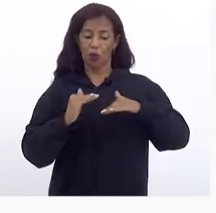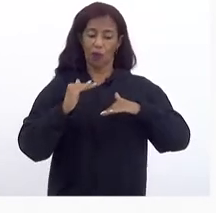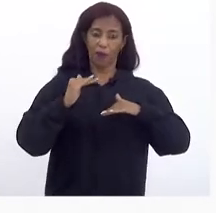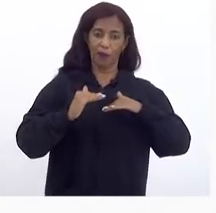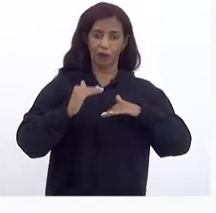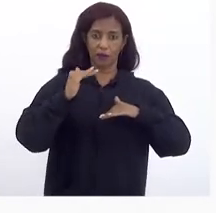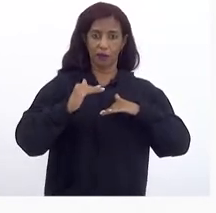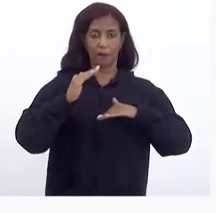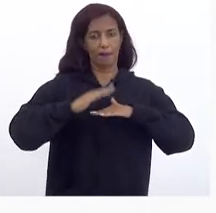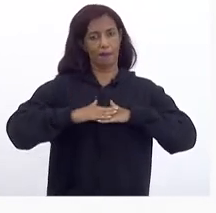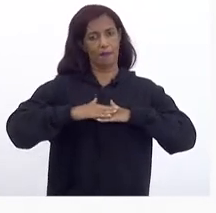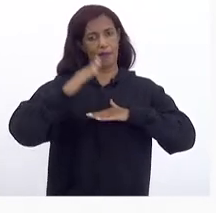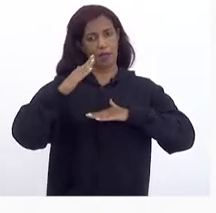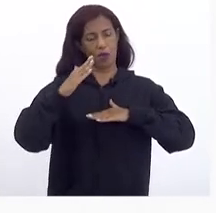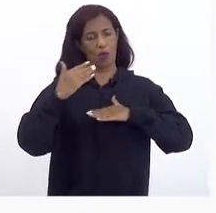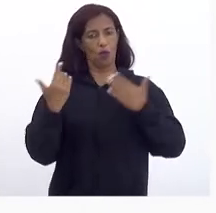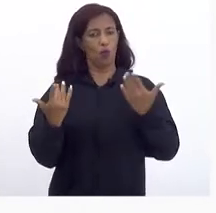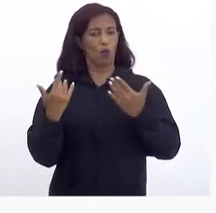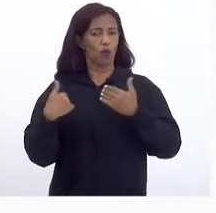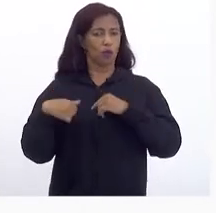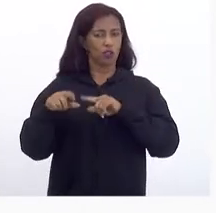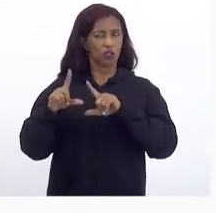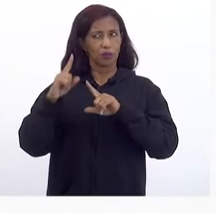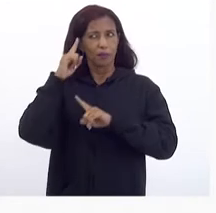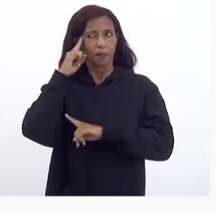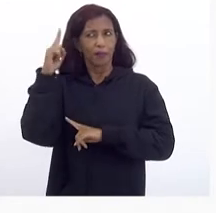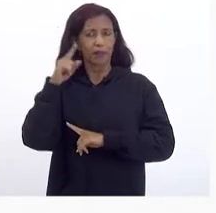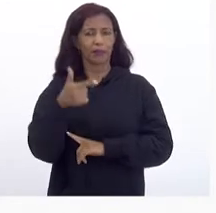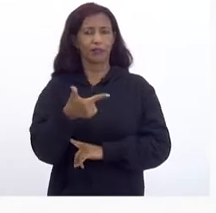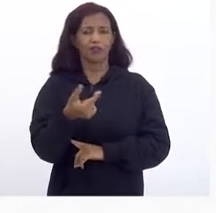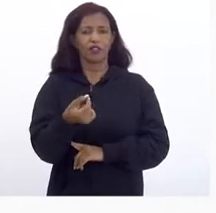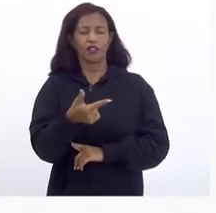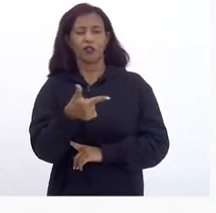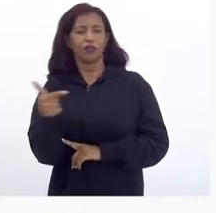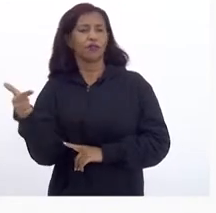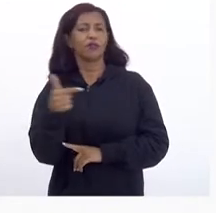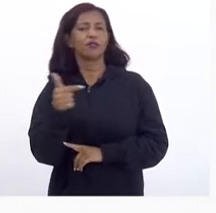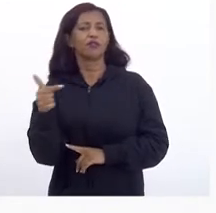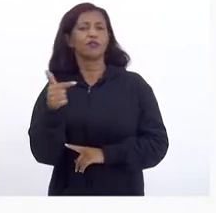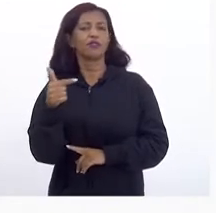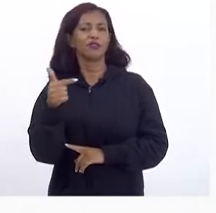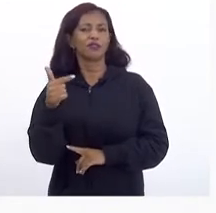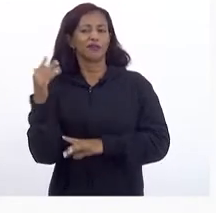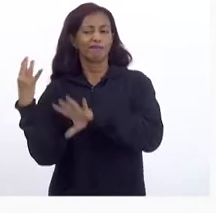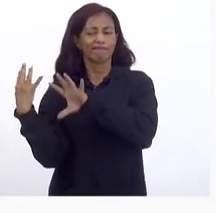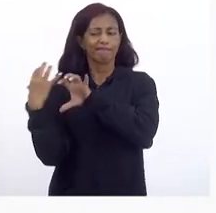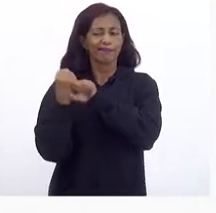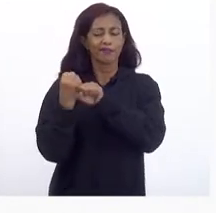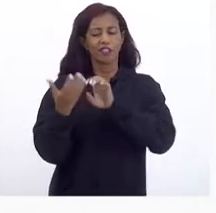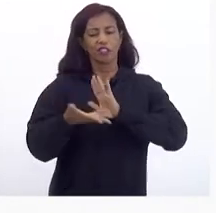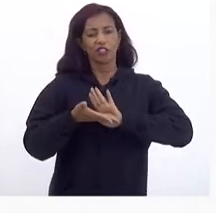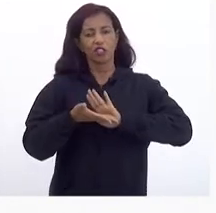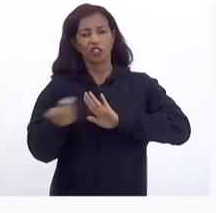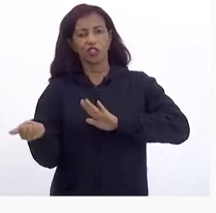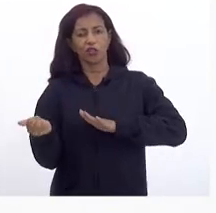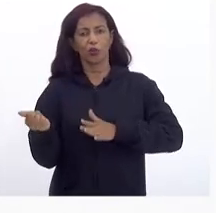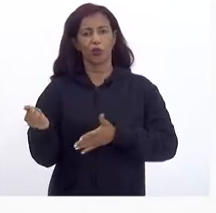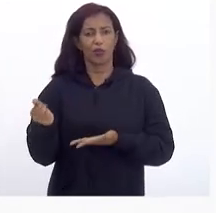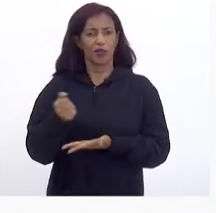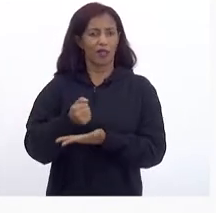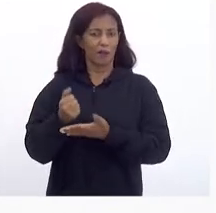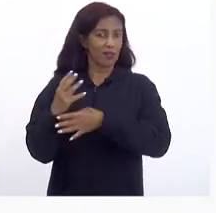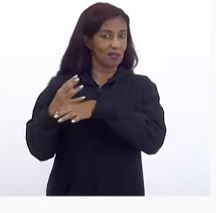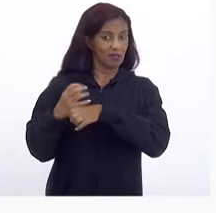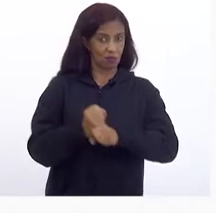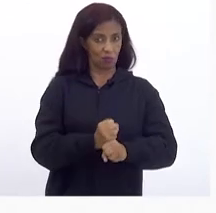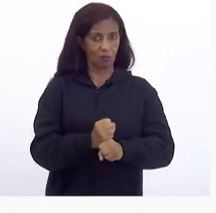Maior Porque quando a gente Projeta para 2022 A gente já Retirou Esses 2 bi Da base de calma